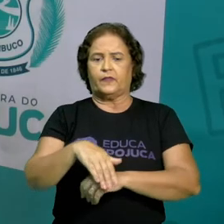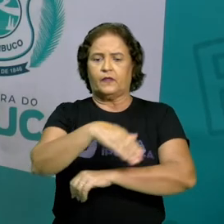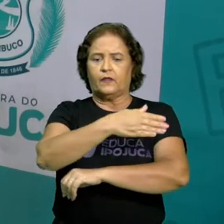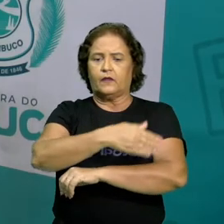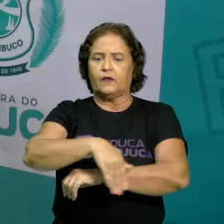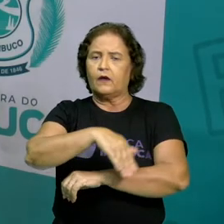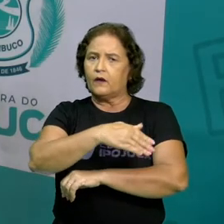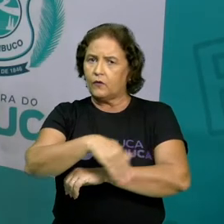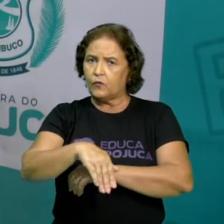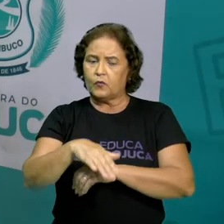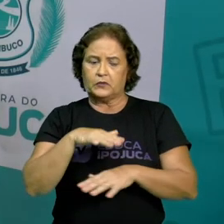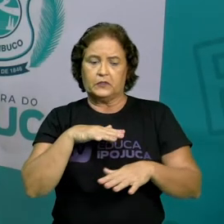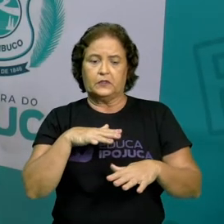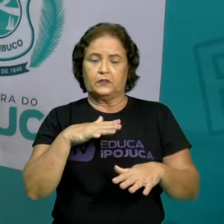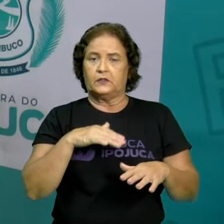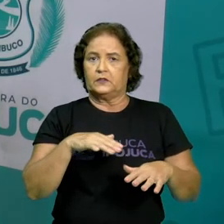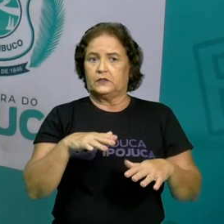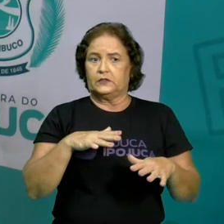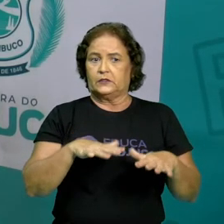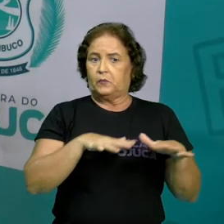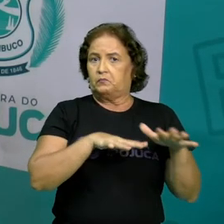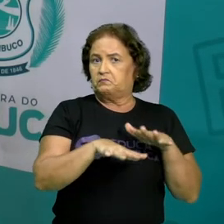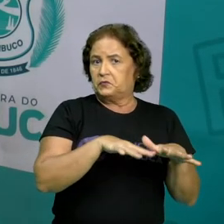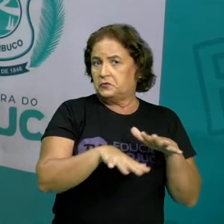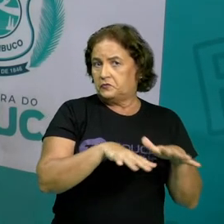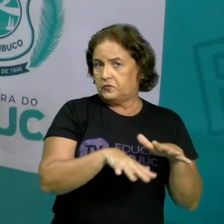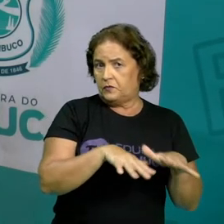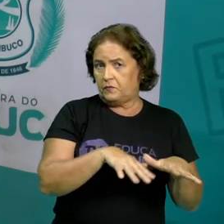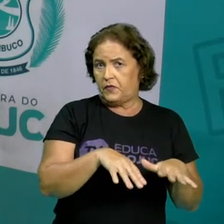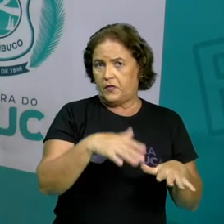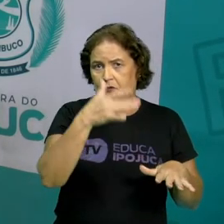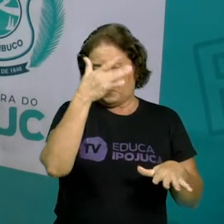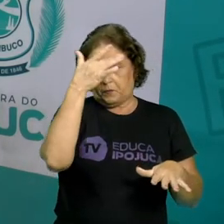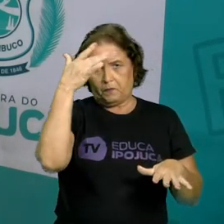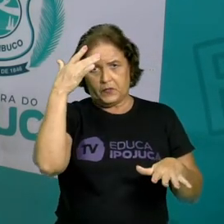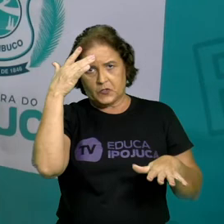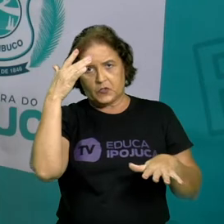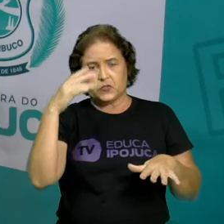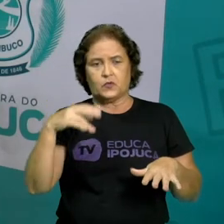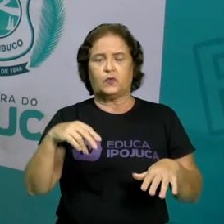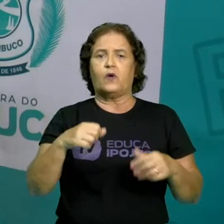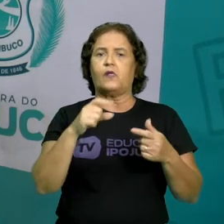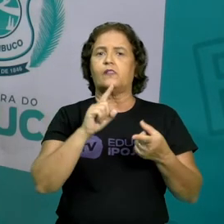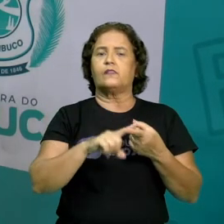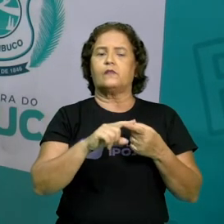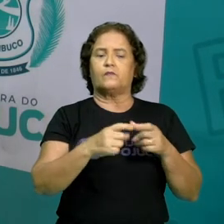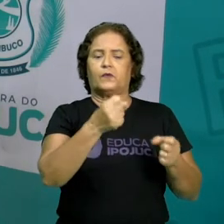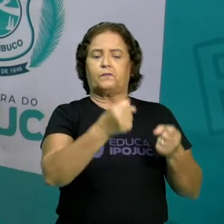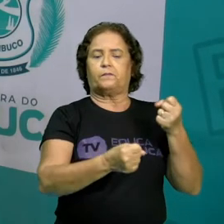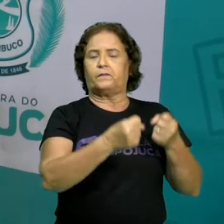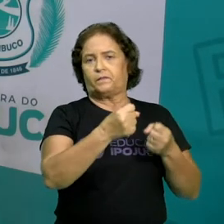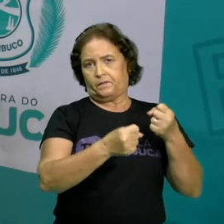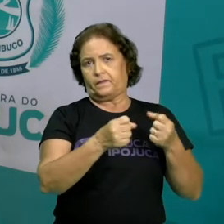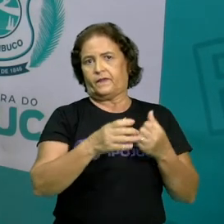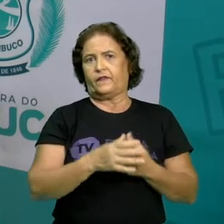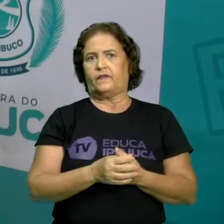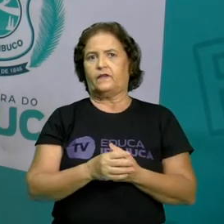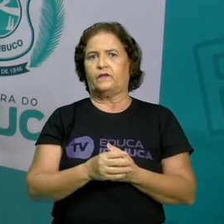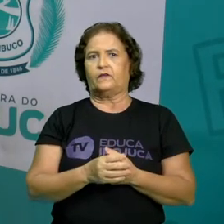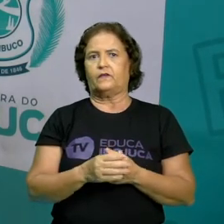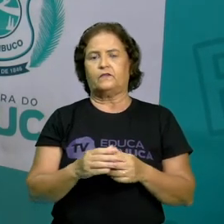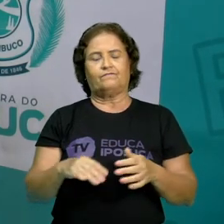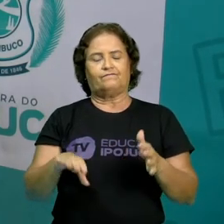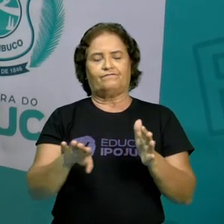rua, ela é bastante agitada, com grande movimentação de pessoas e também de veículos. E